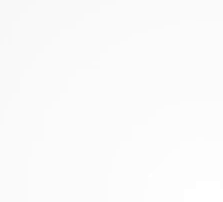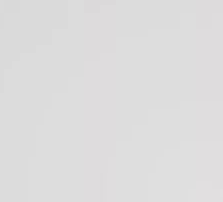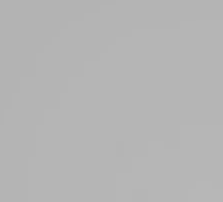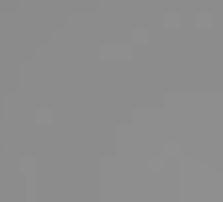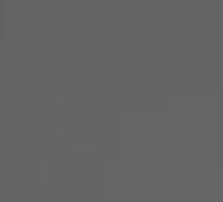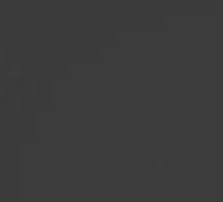o Unipampa